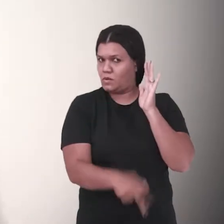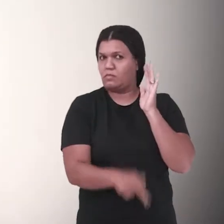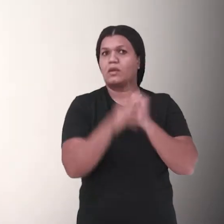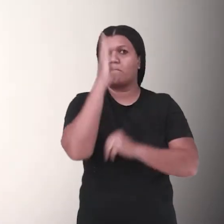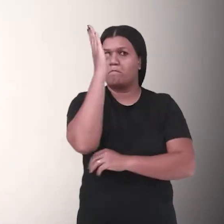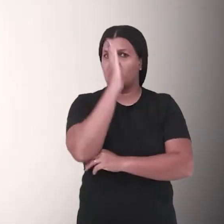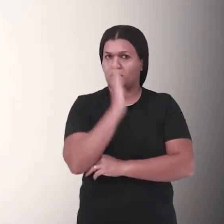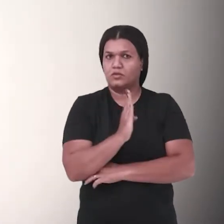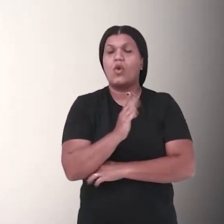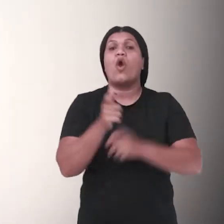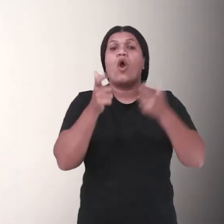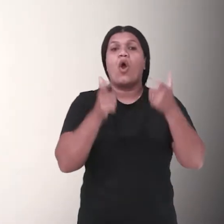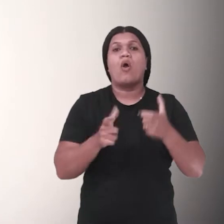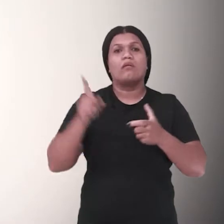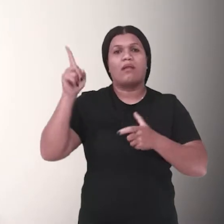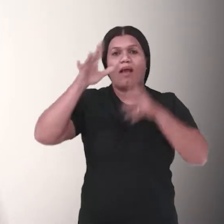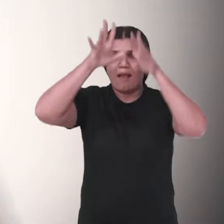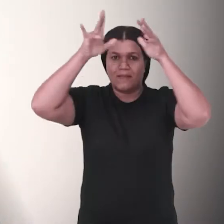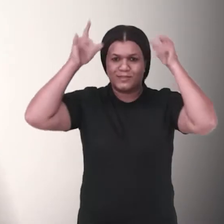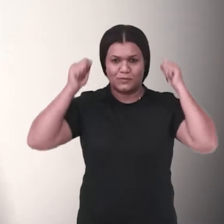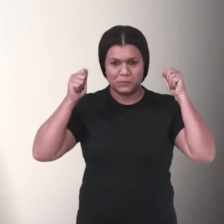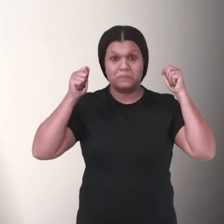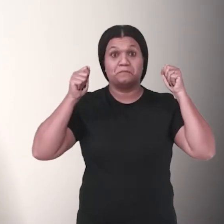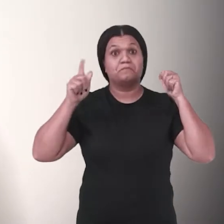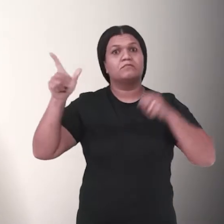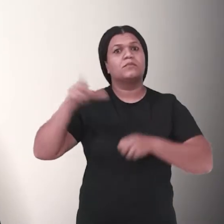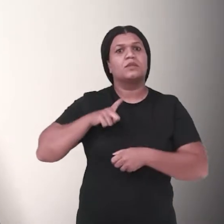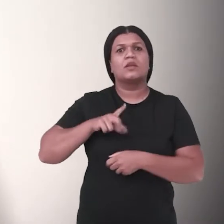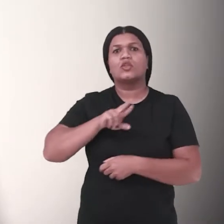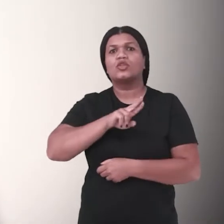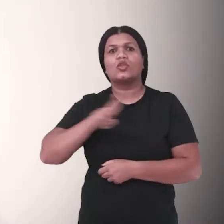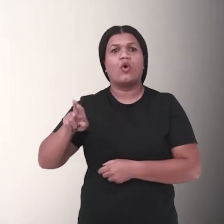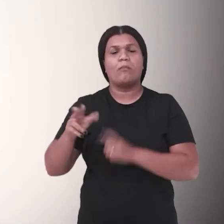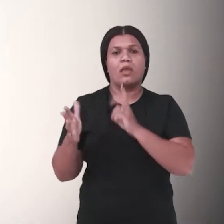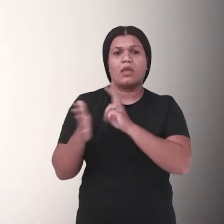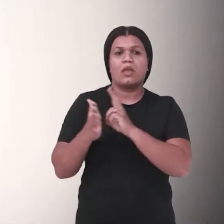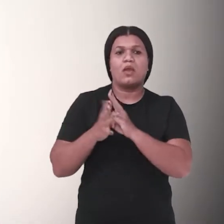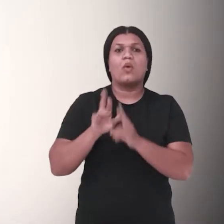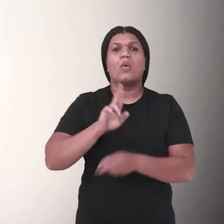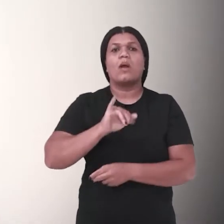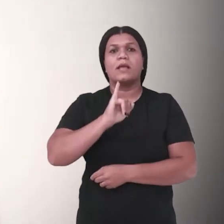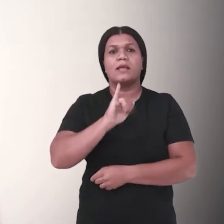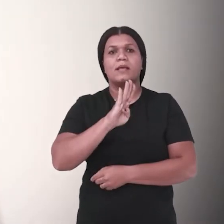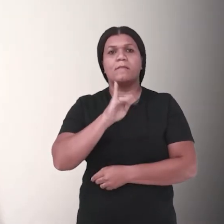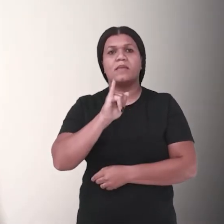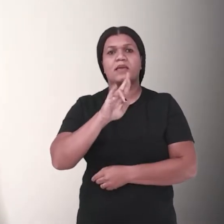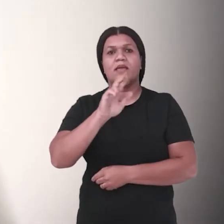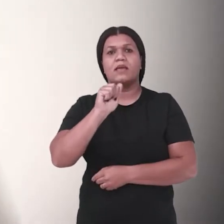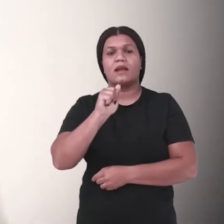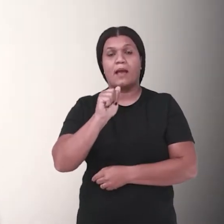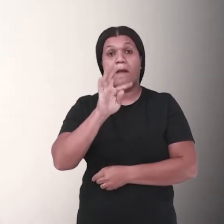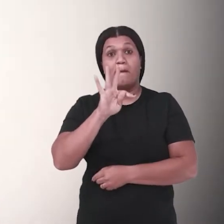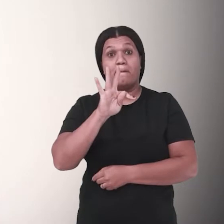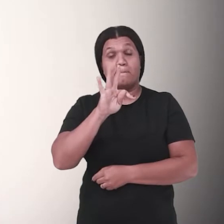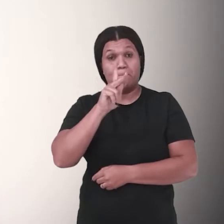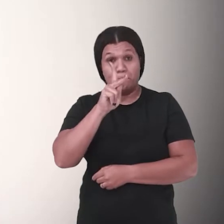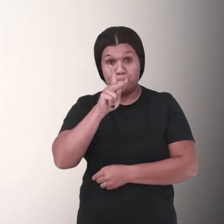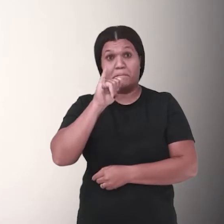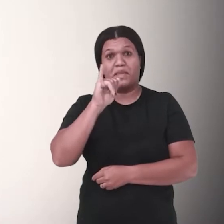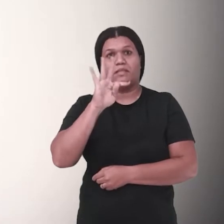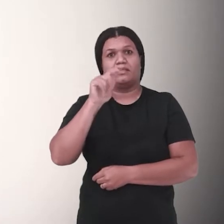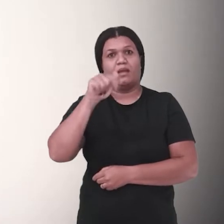nativa, típica da Mata Atlântica, e era chamada pelos tupis de Ibirapitanga,